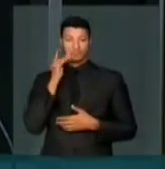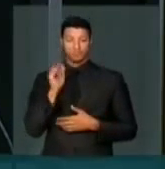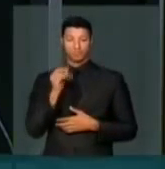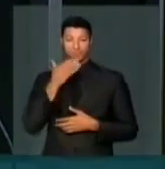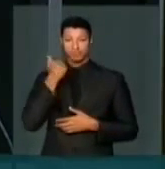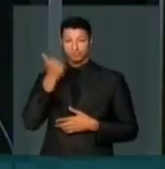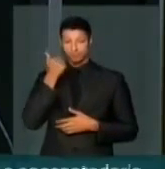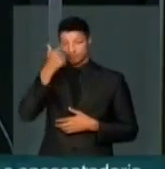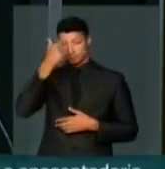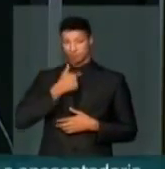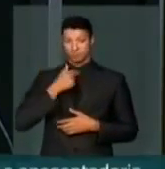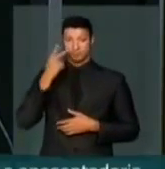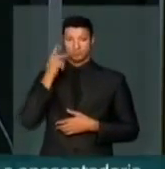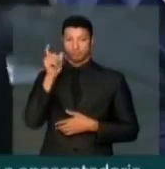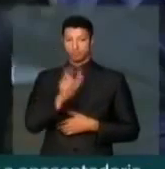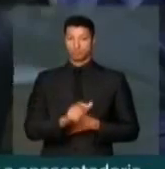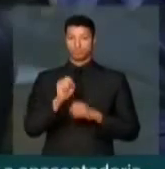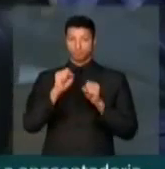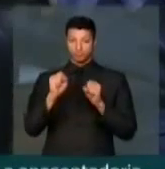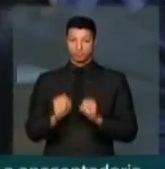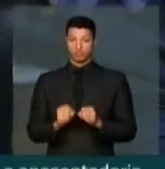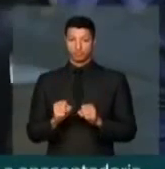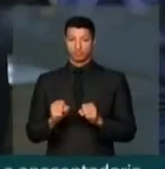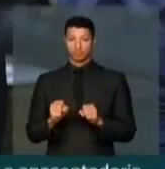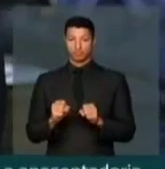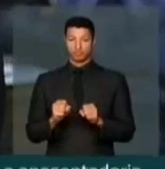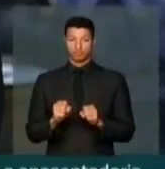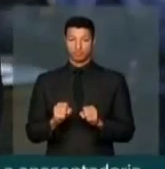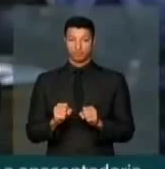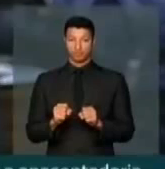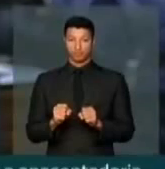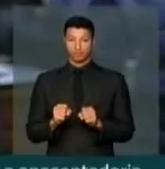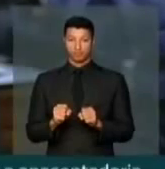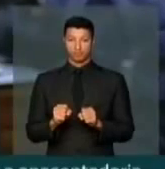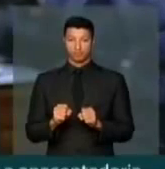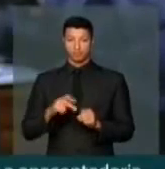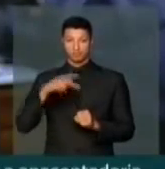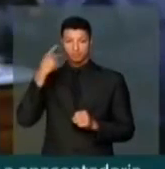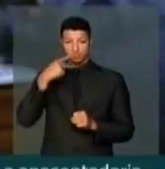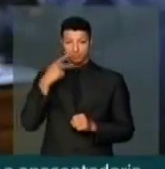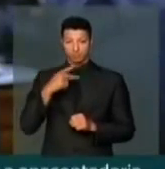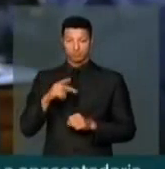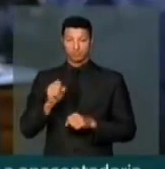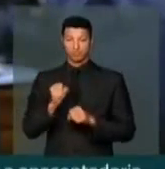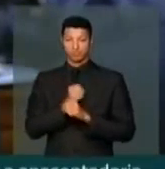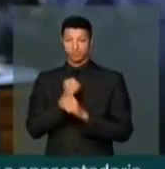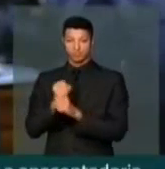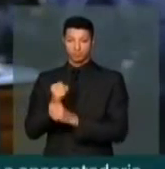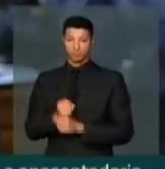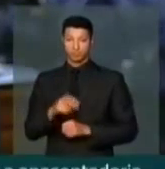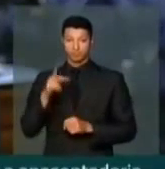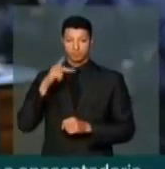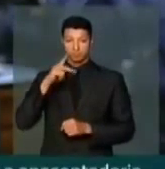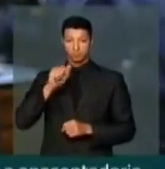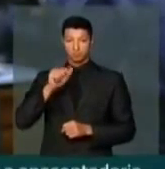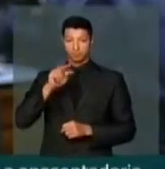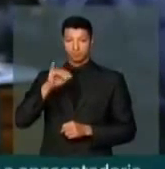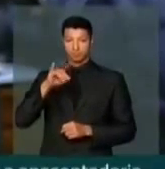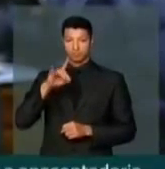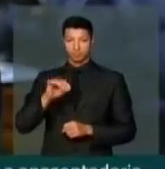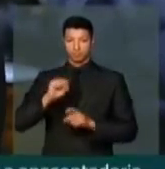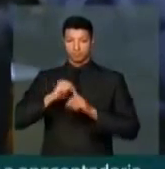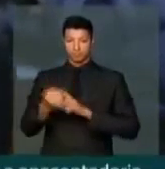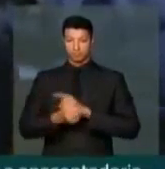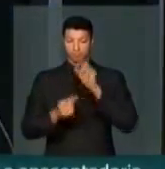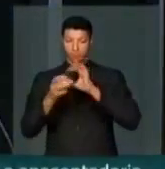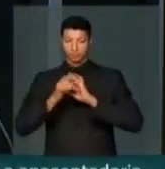que o melhor figurino para ele poderia ser a desse partido em construção, que é o Partido Socialismo e